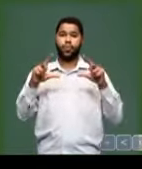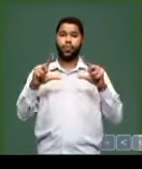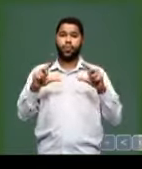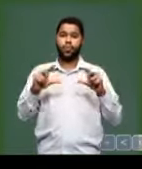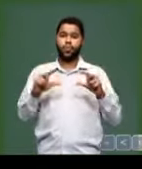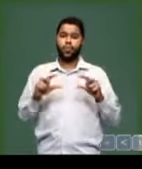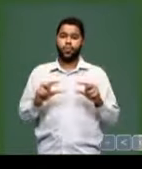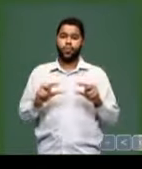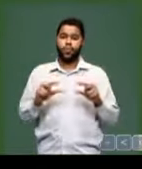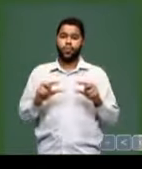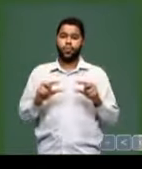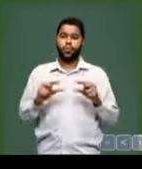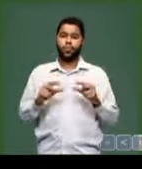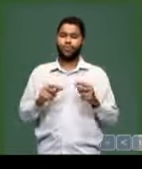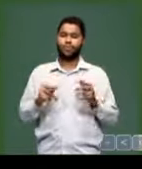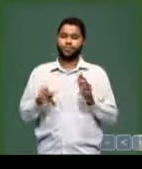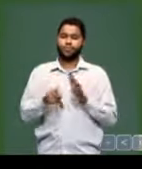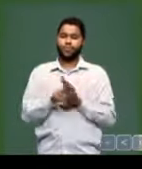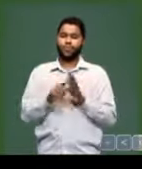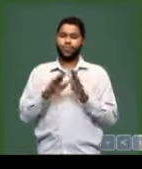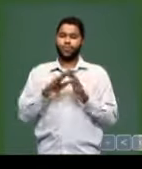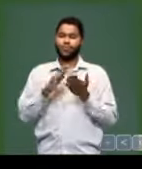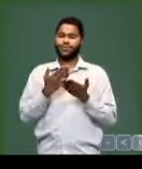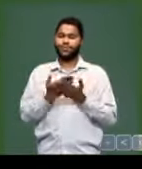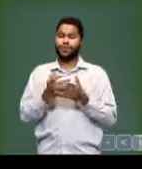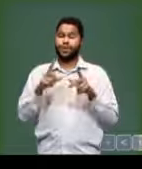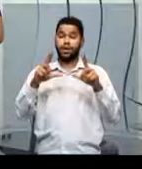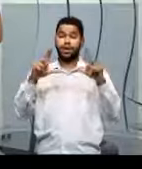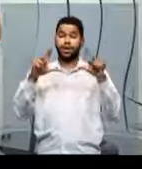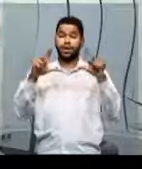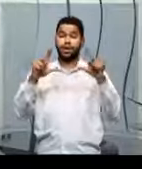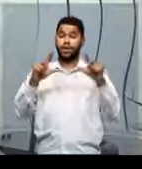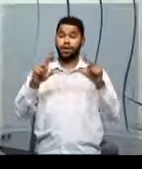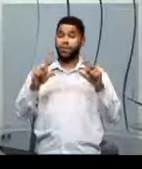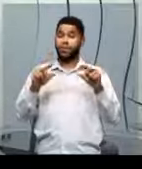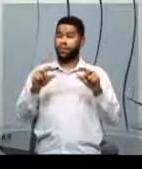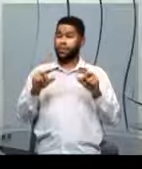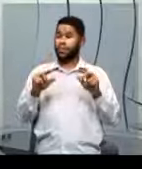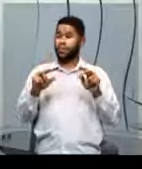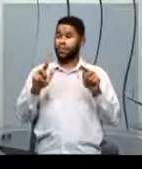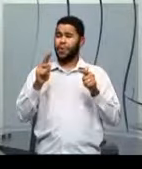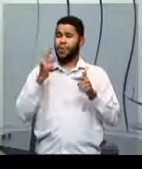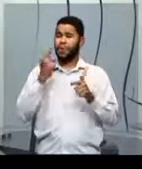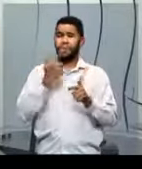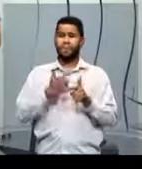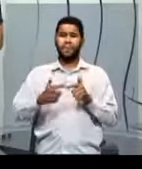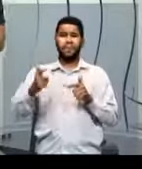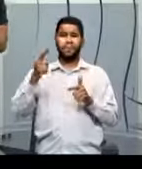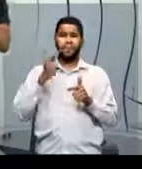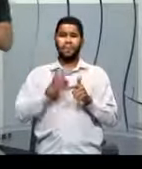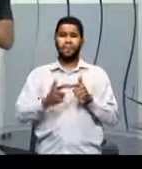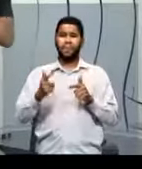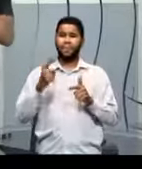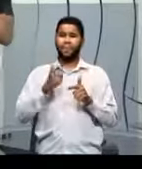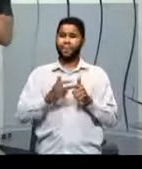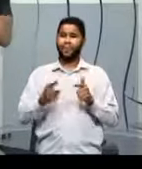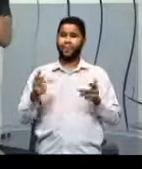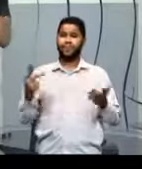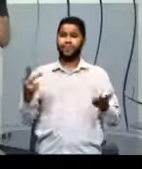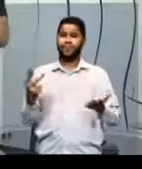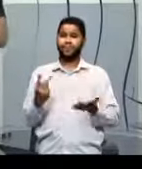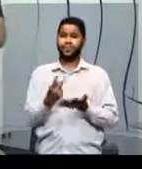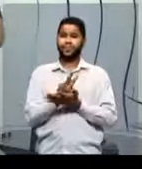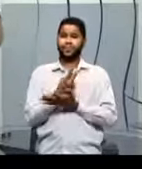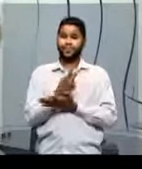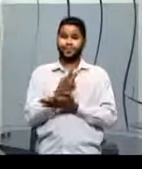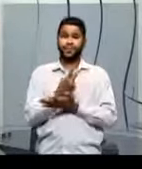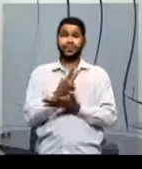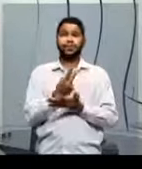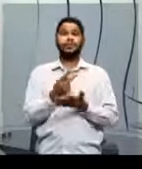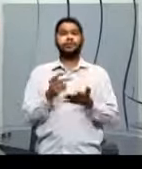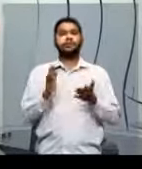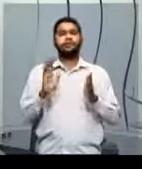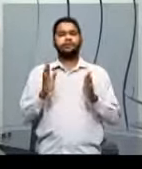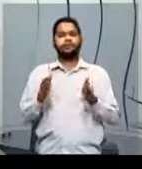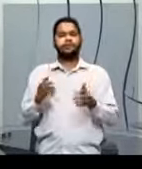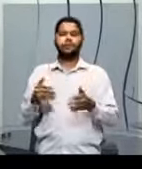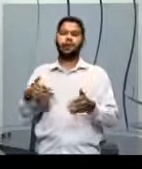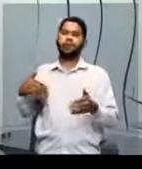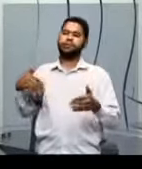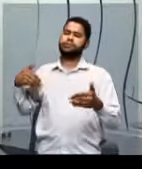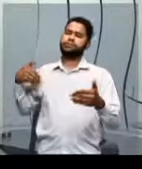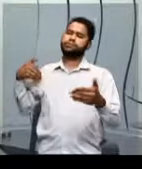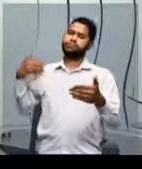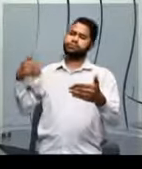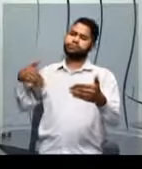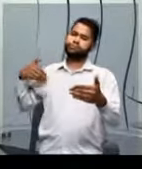A evasão escolar é um tema, é um problema que nós temos e que já acompanha, né?